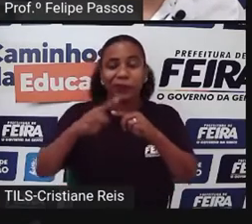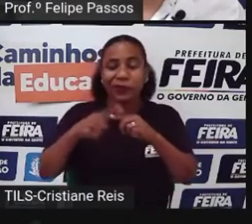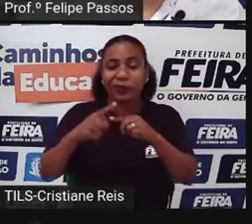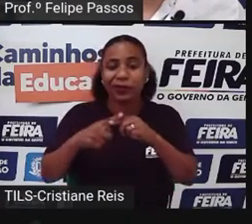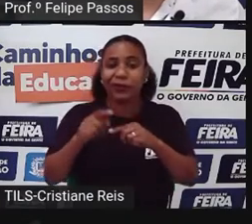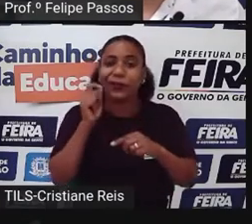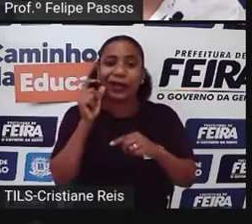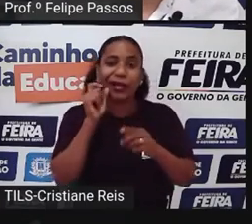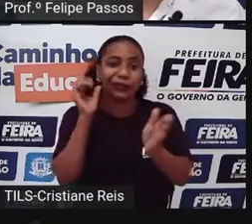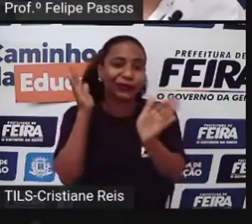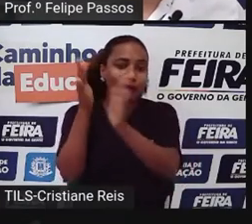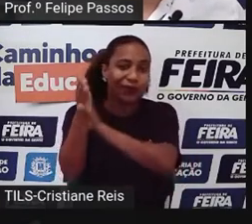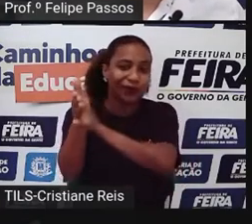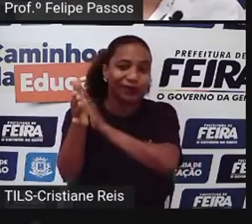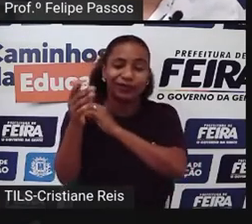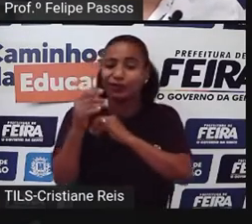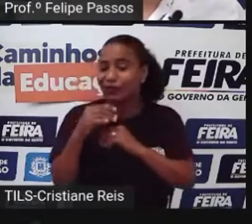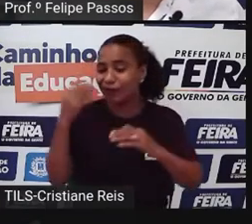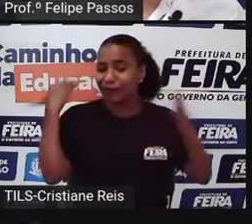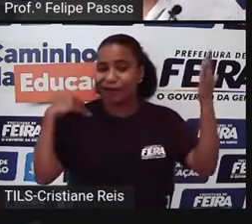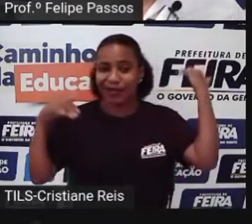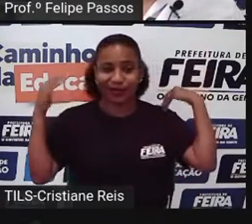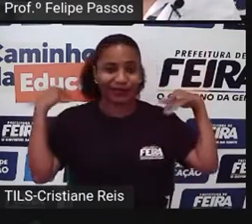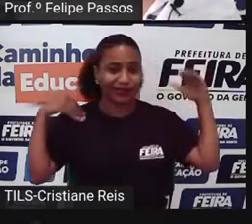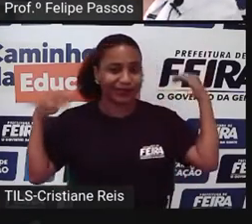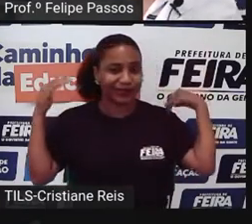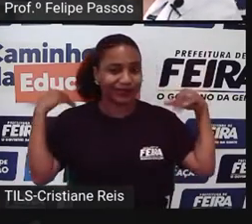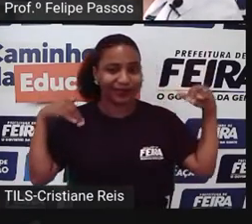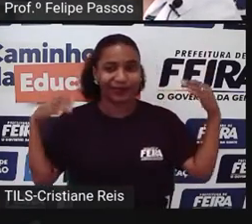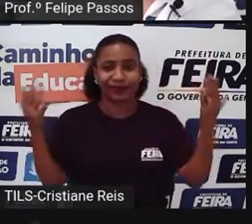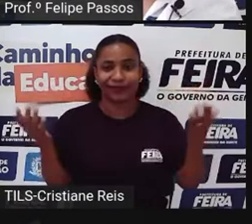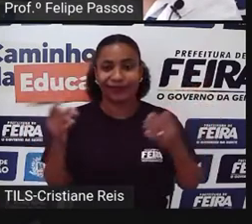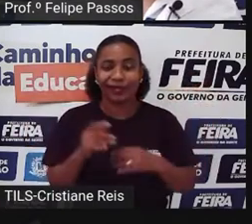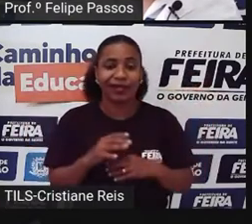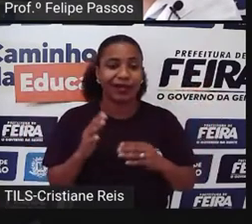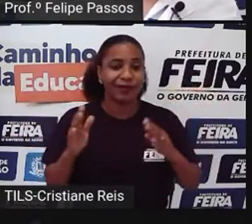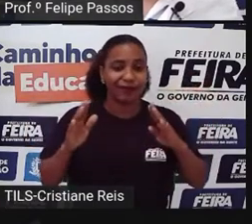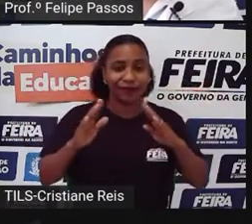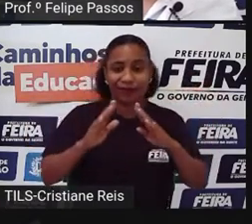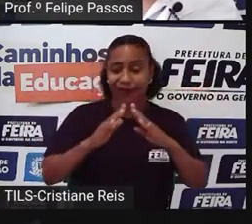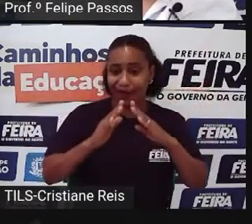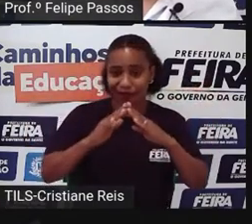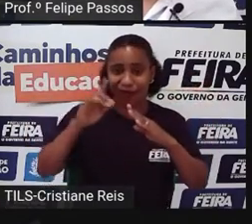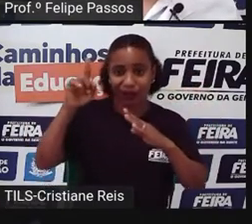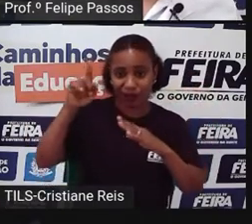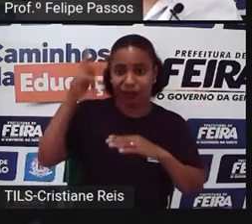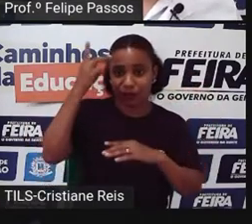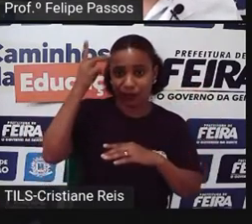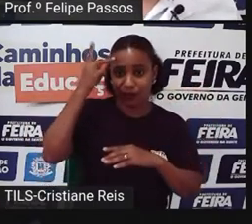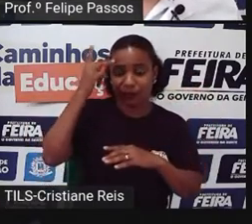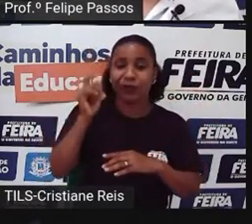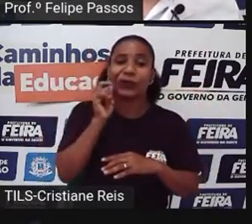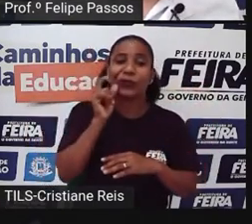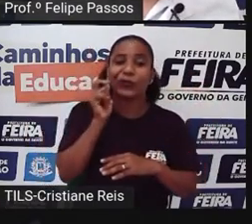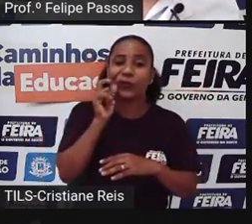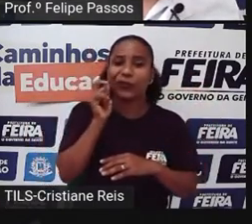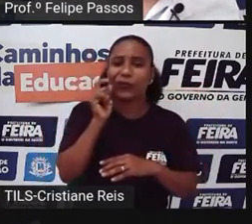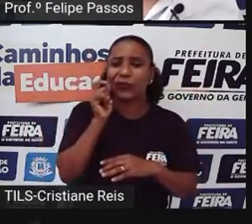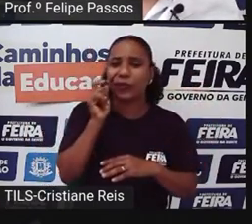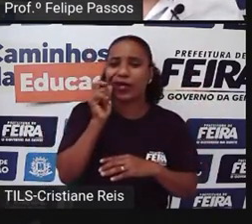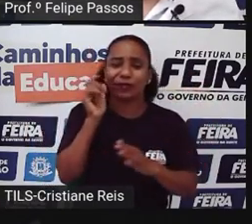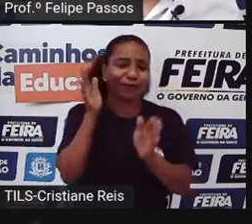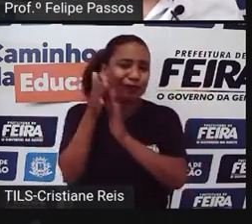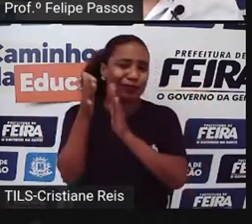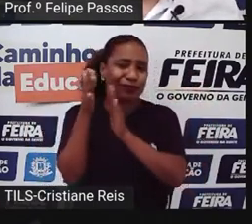sai E foge Eu criava gatos Em São Paulo E eles morrem Morrem atropelados